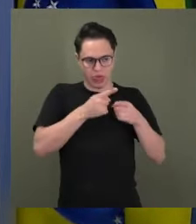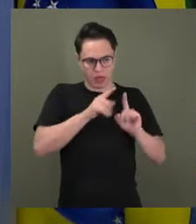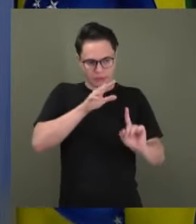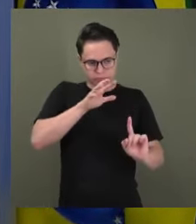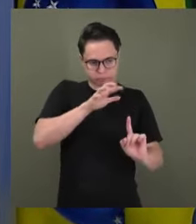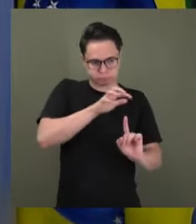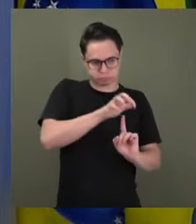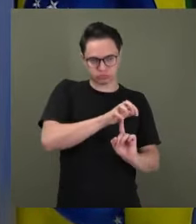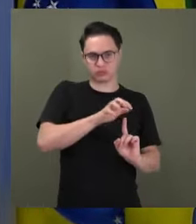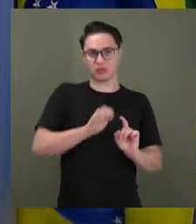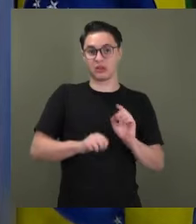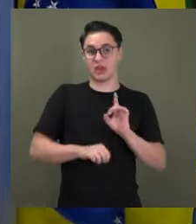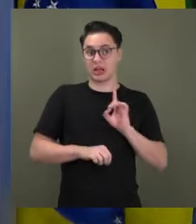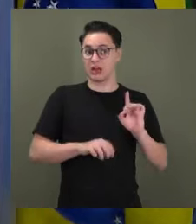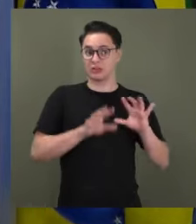direita.